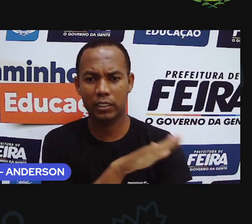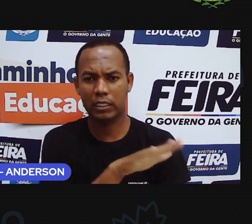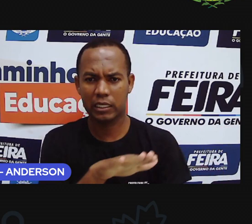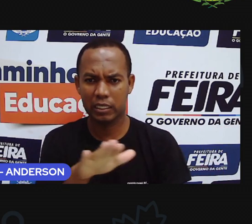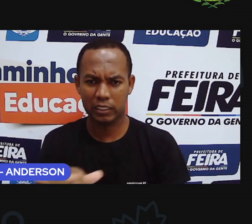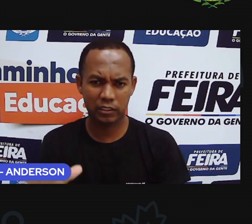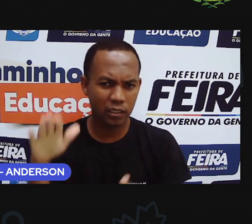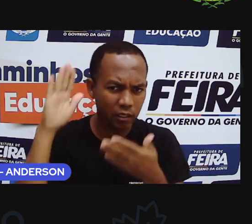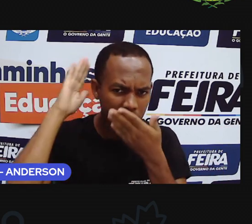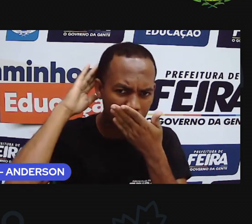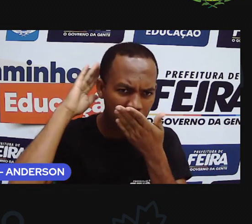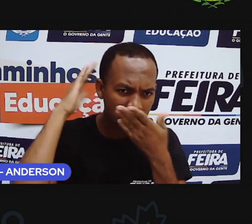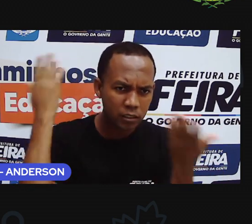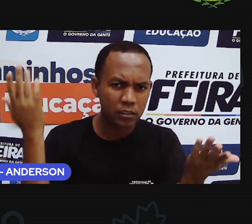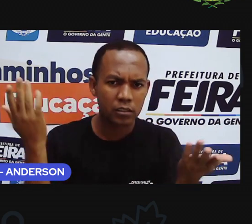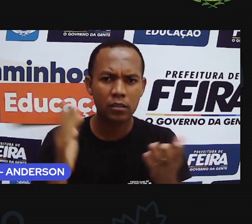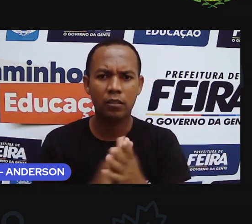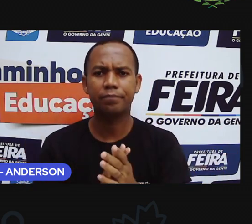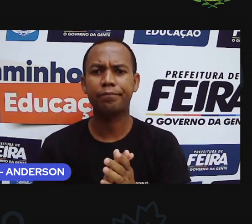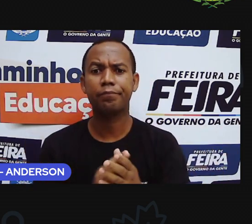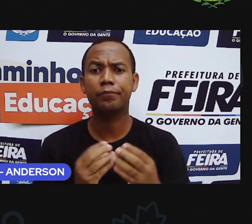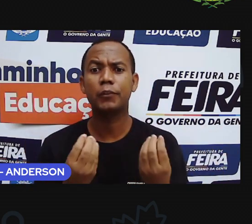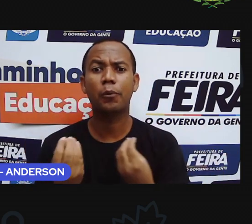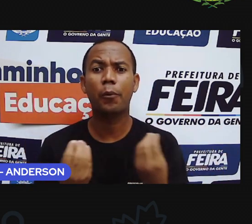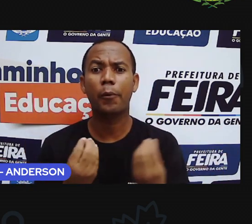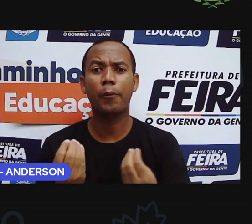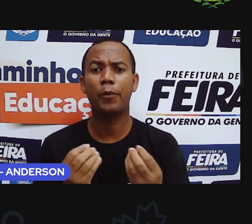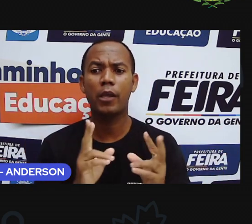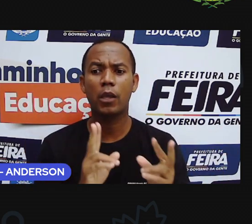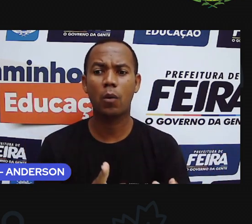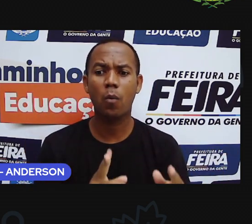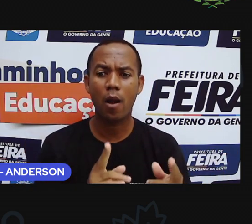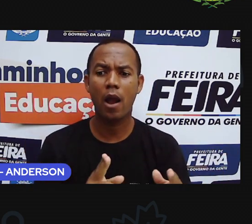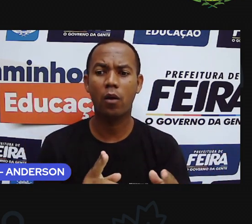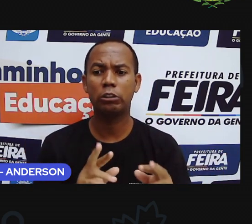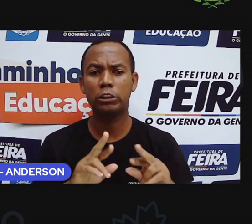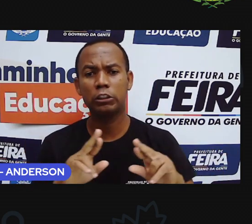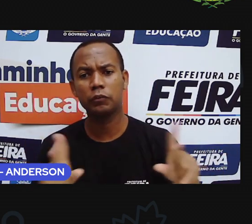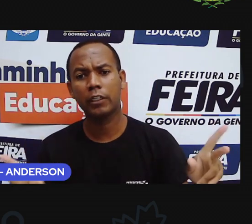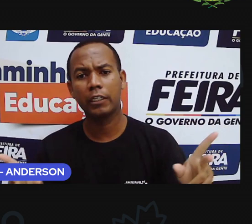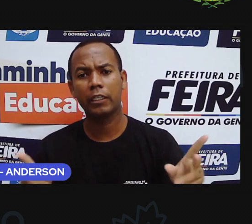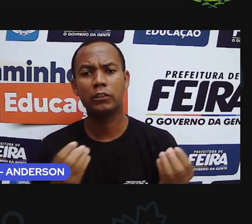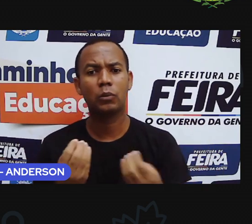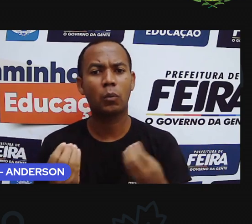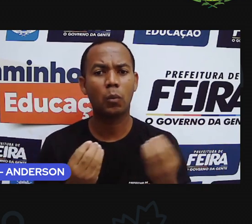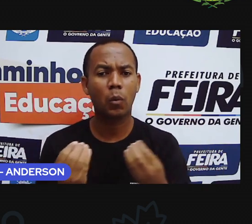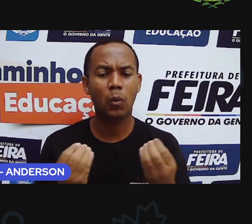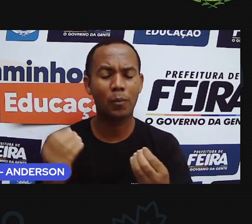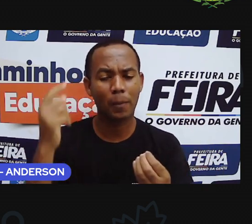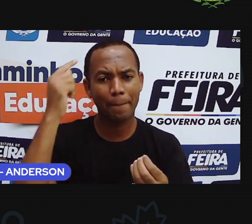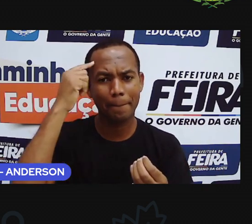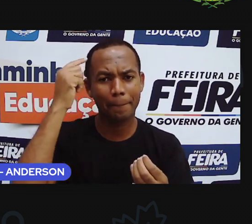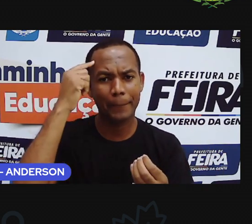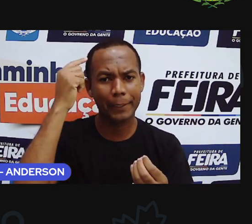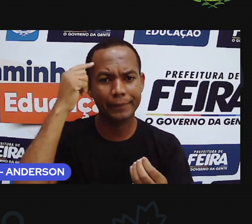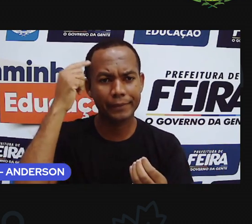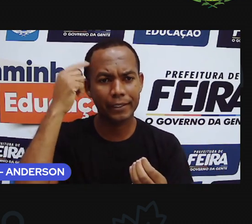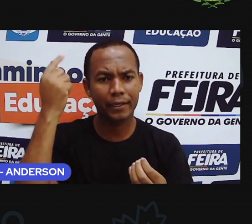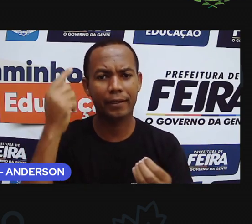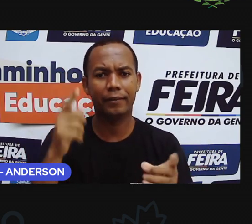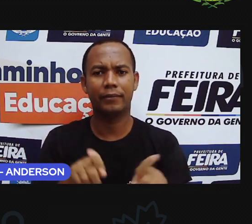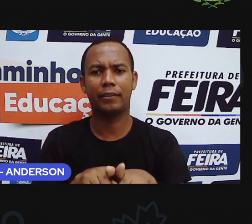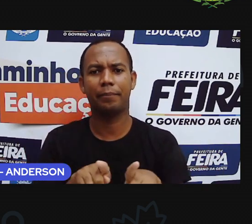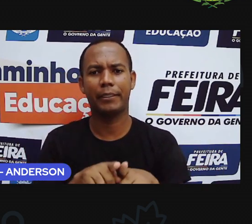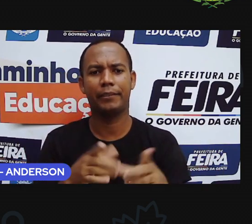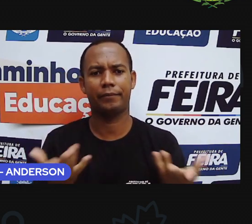é igual a de uma criança indígena? O que é igual? O que é diferente? Então, vamos pensar sobre isso e vamos para